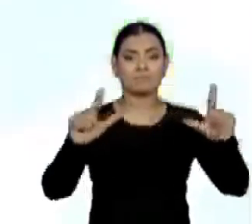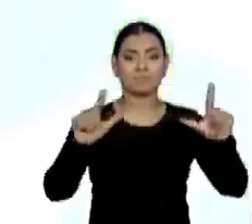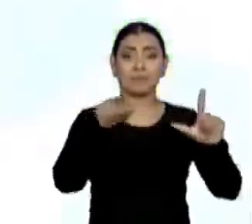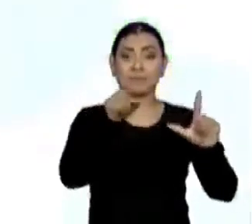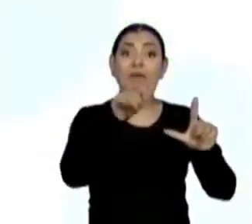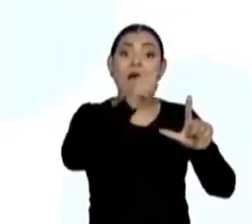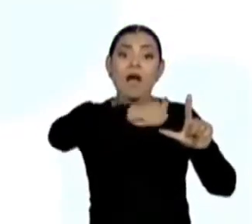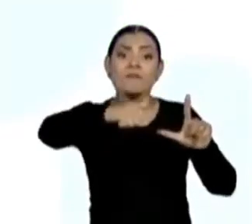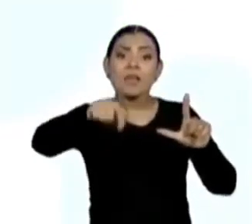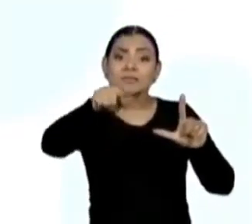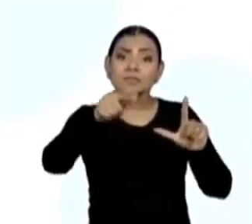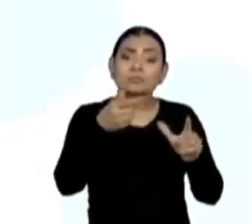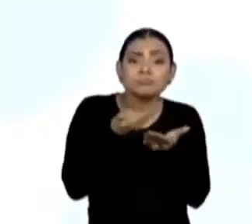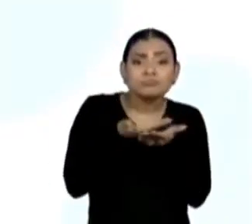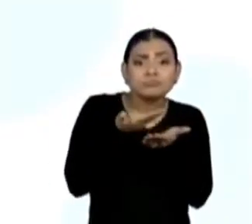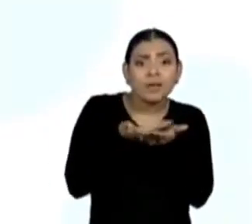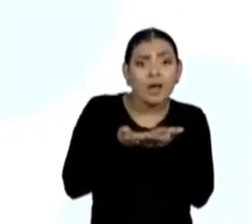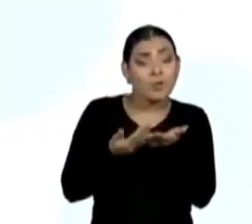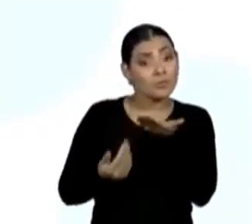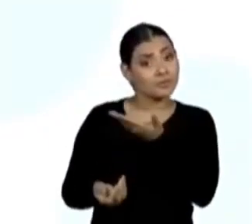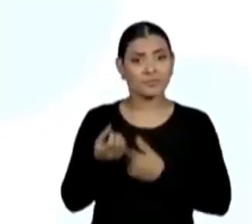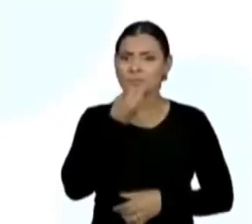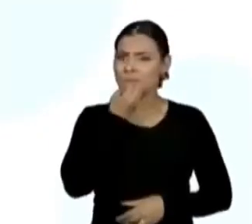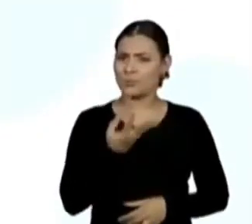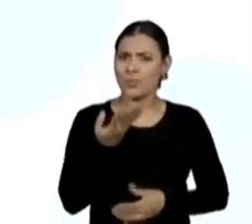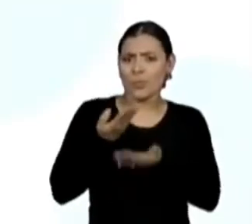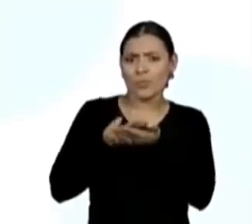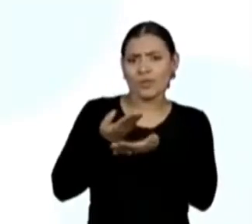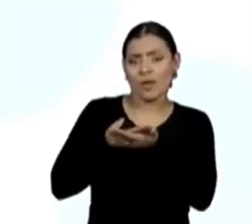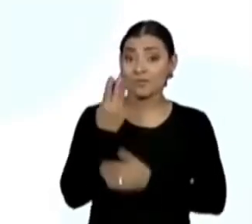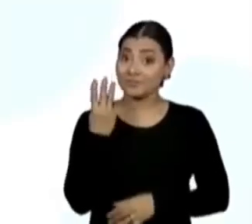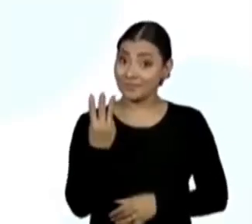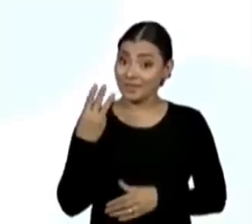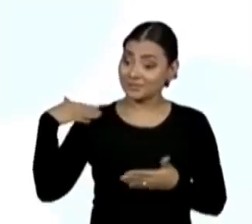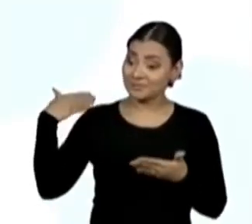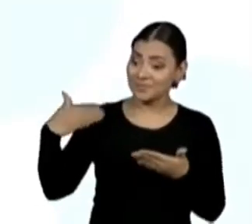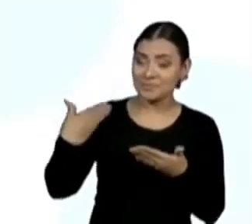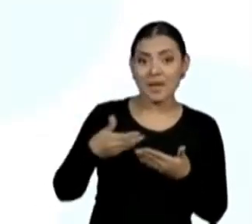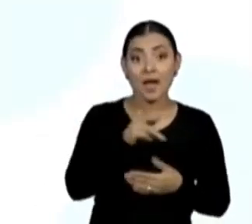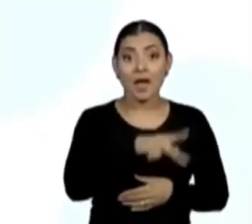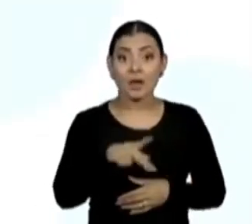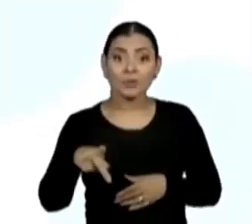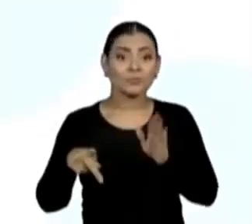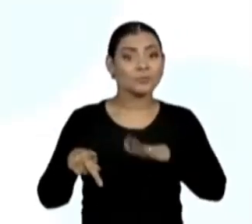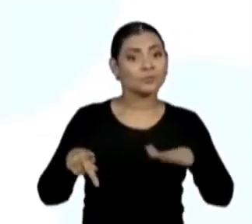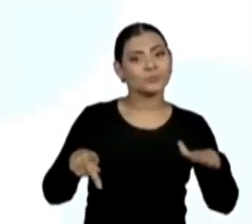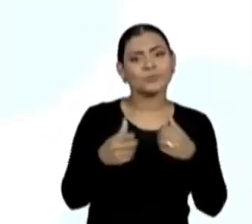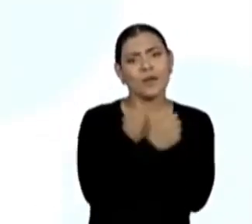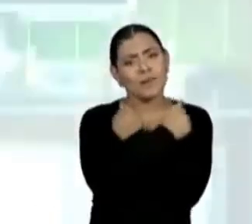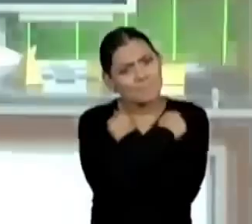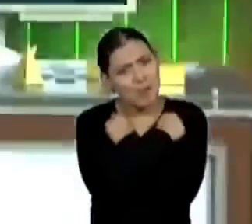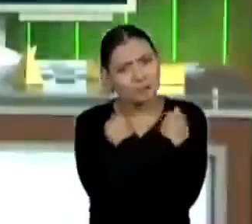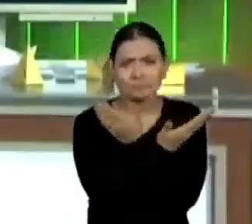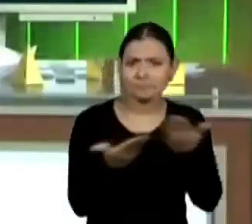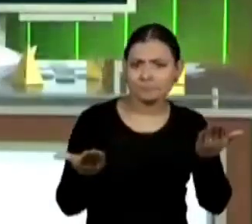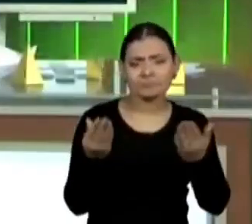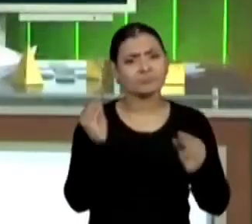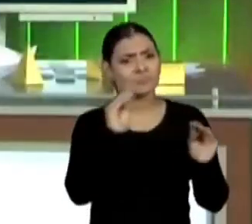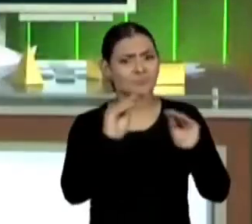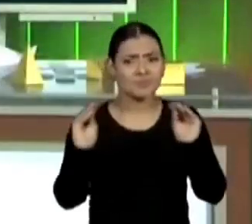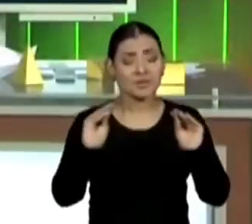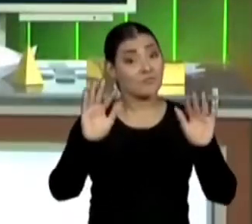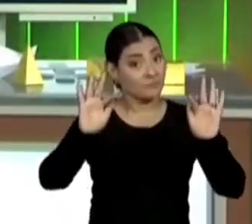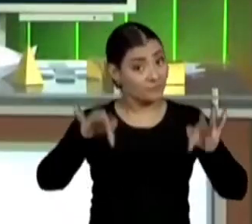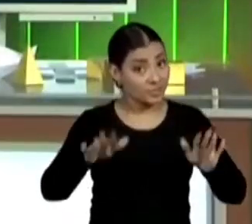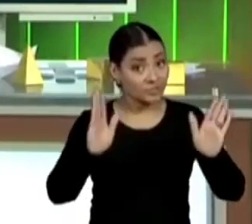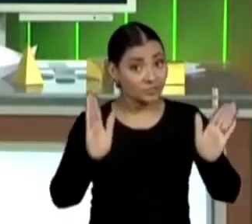muito bom estar com vocês no decorrer dessas três aulas. Estudantes, professores, um grande abraço. Já vou me despedindo. Os